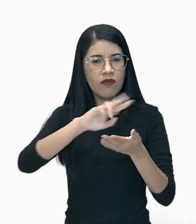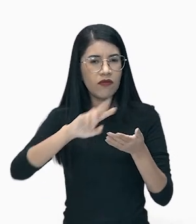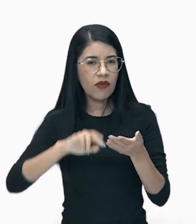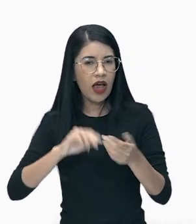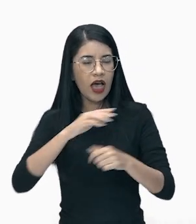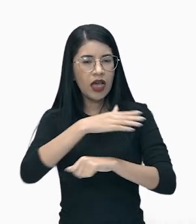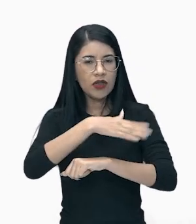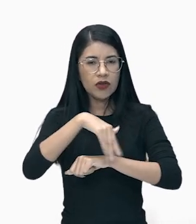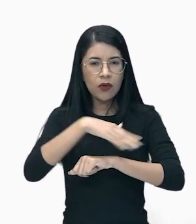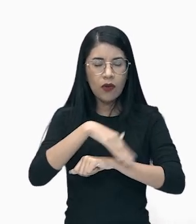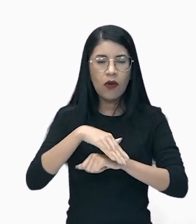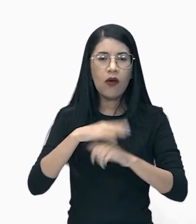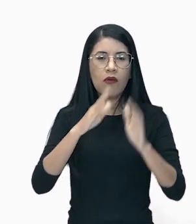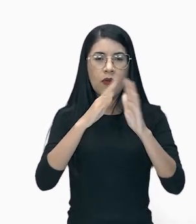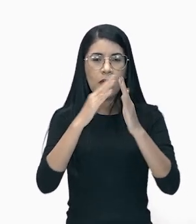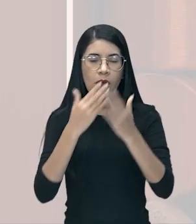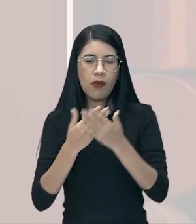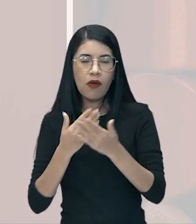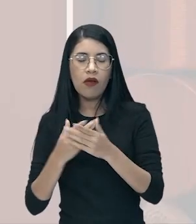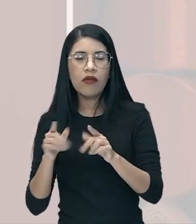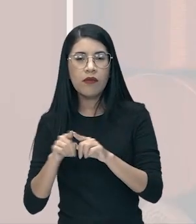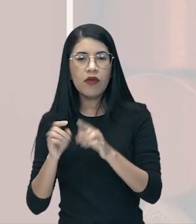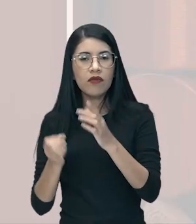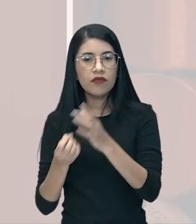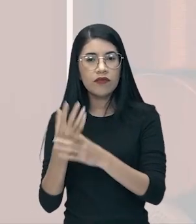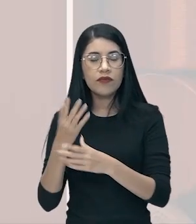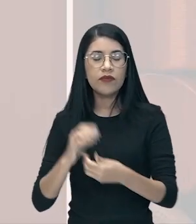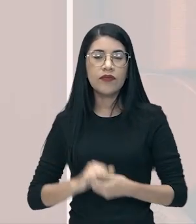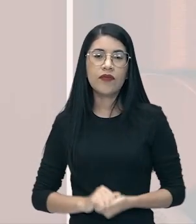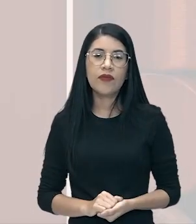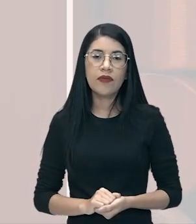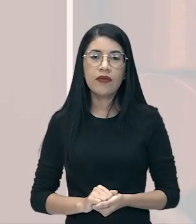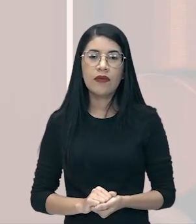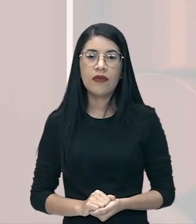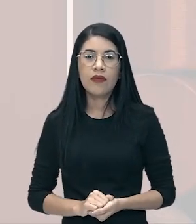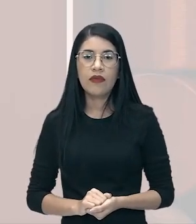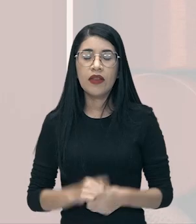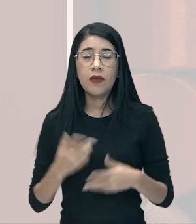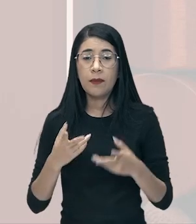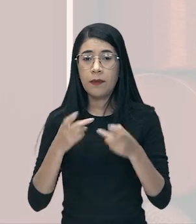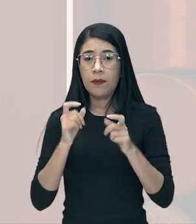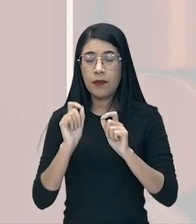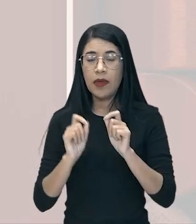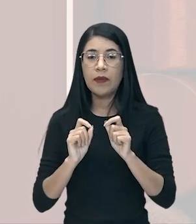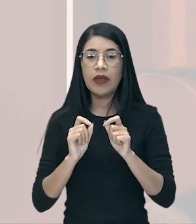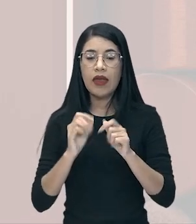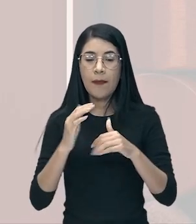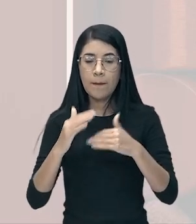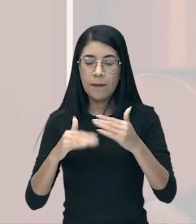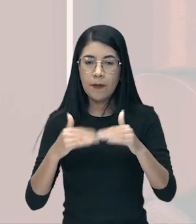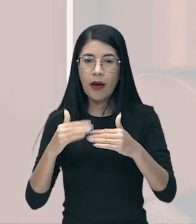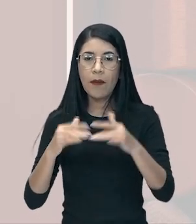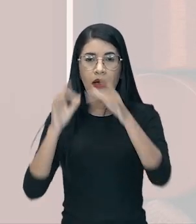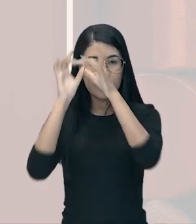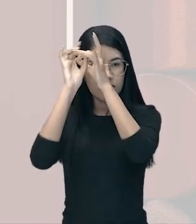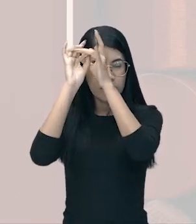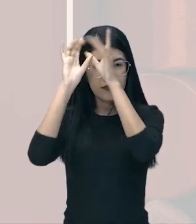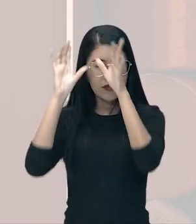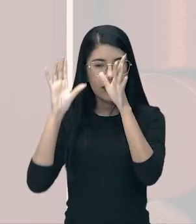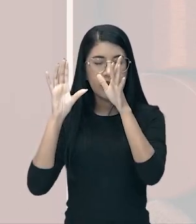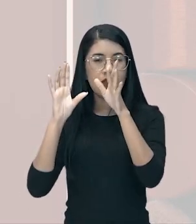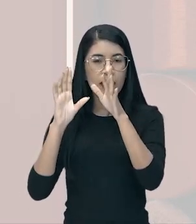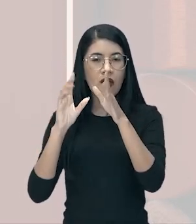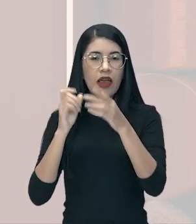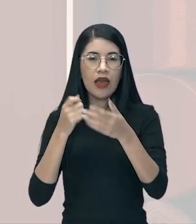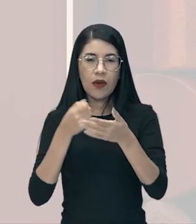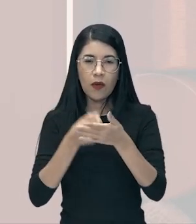barragens foram concluídas, galera. Então a gente verifica que aos poucos esse liberalismo econômico que